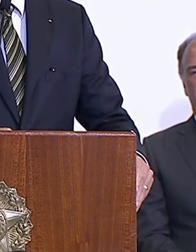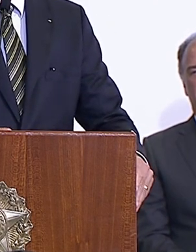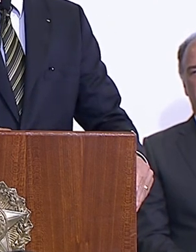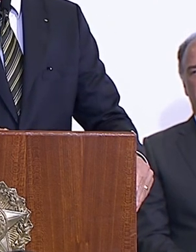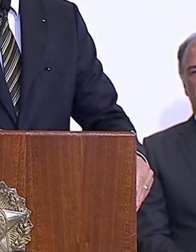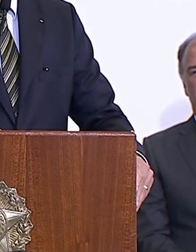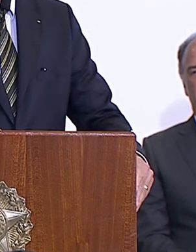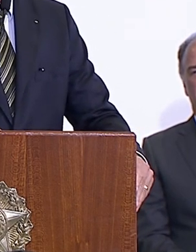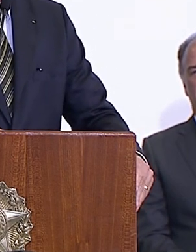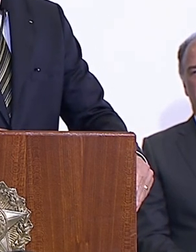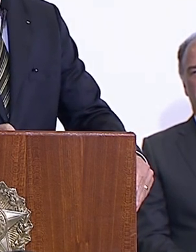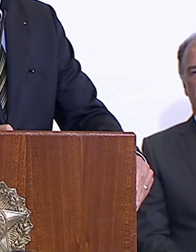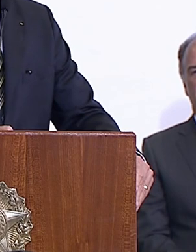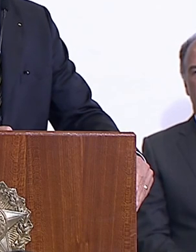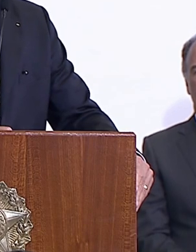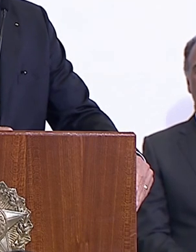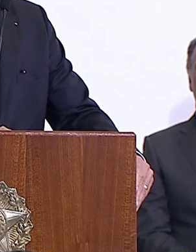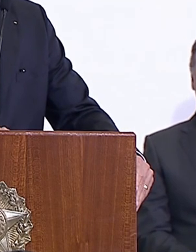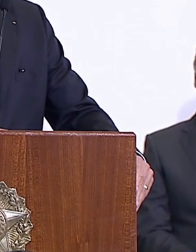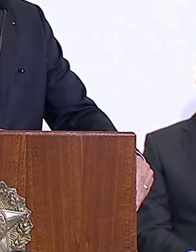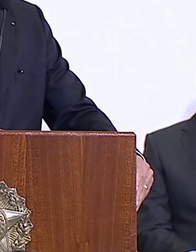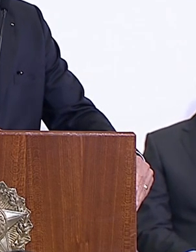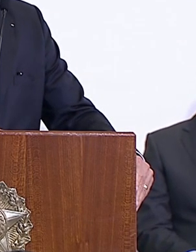E isso é primordial.